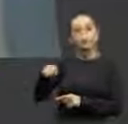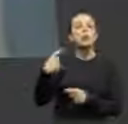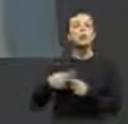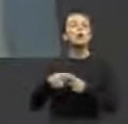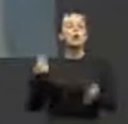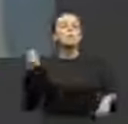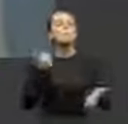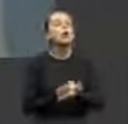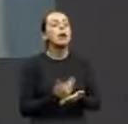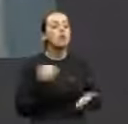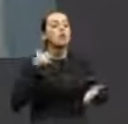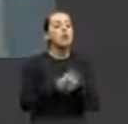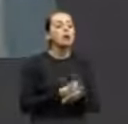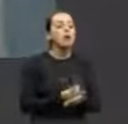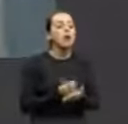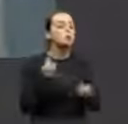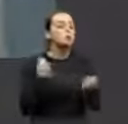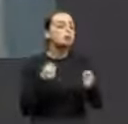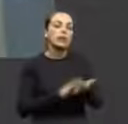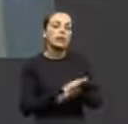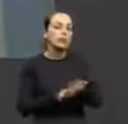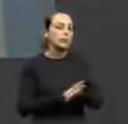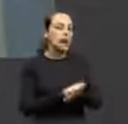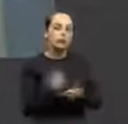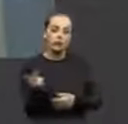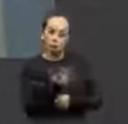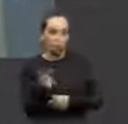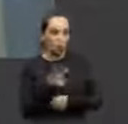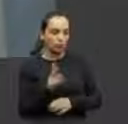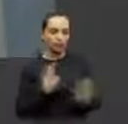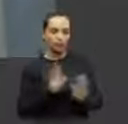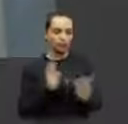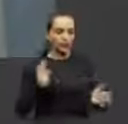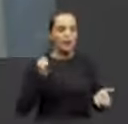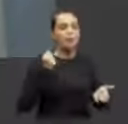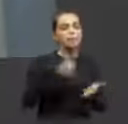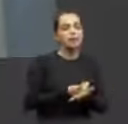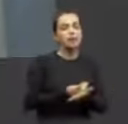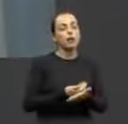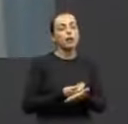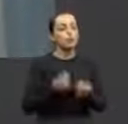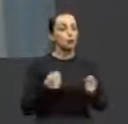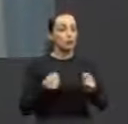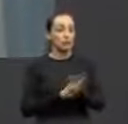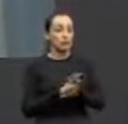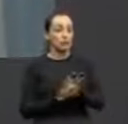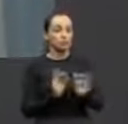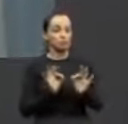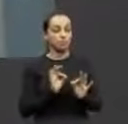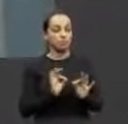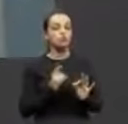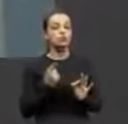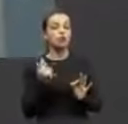quanto ao investimento feito tanto no hospital de campanha como a construção do corpo de bombeiro. Ressalta-se, o dinheiro do povo